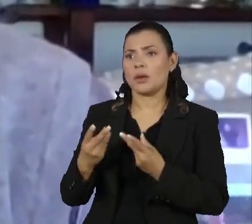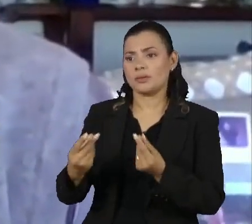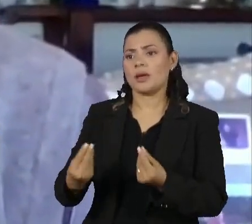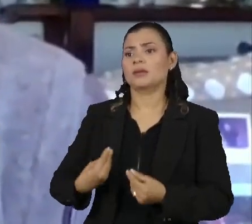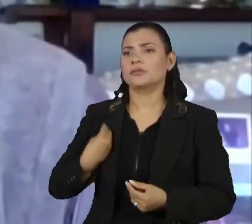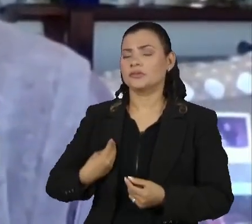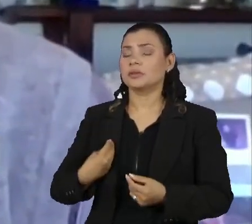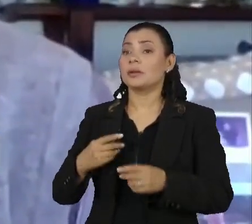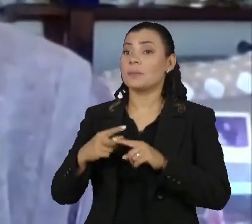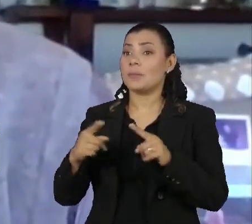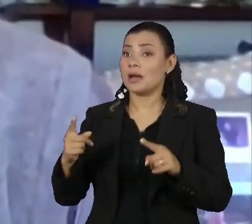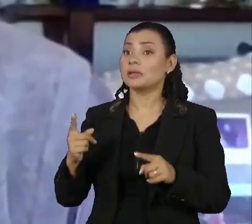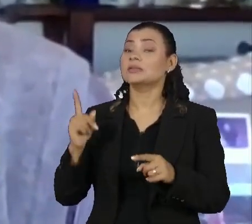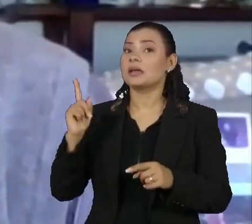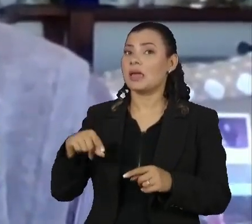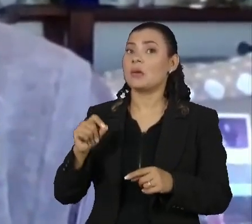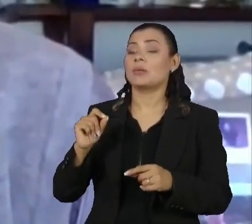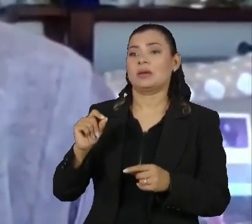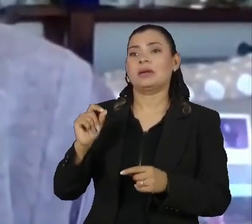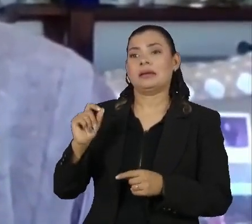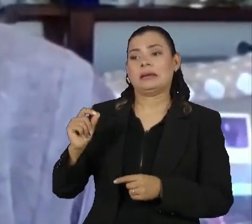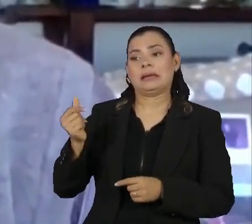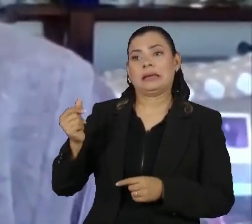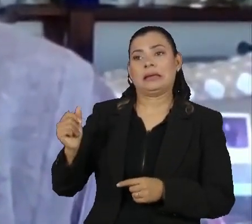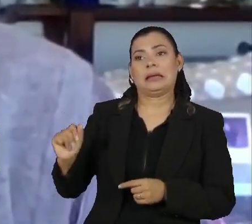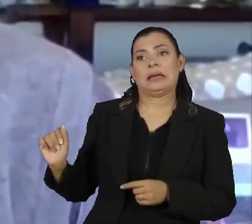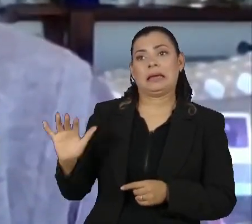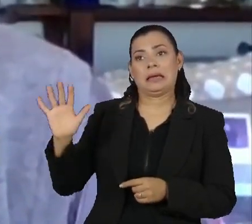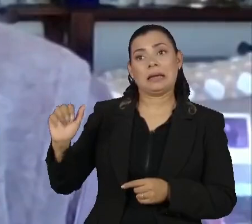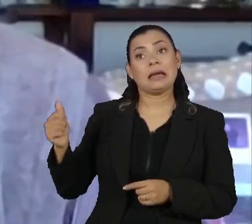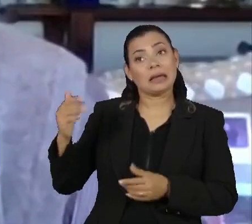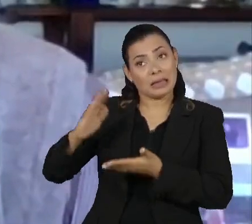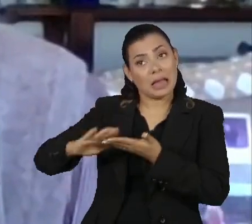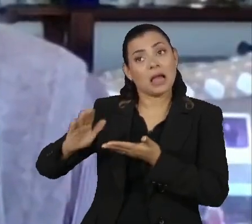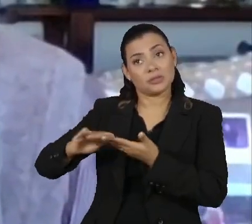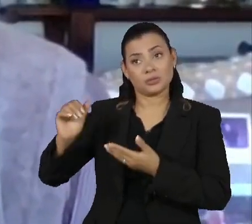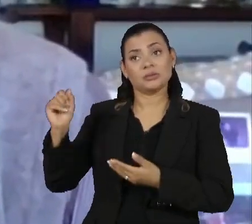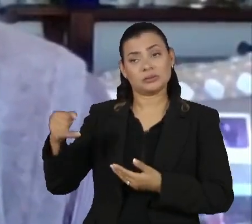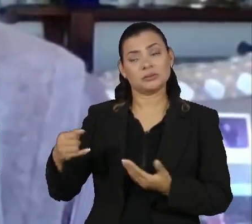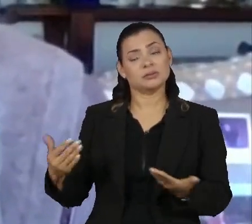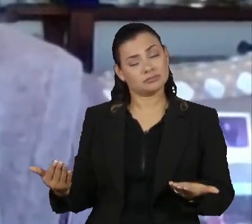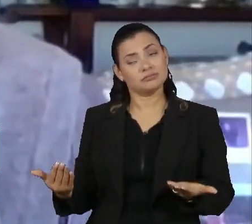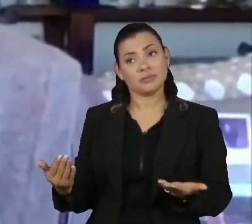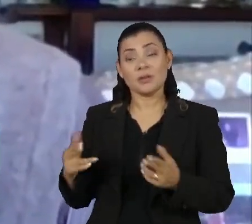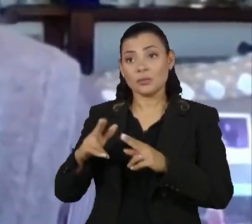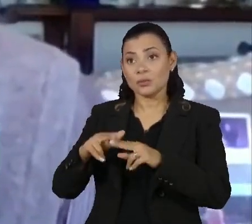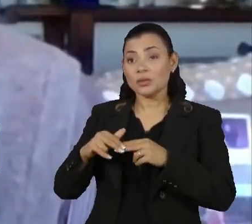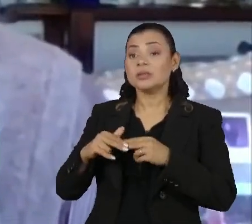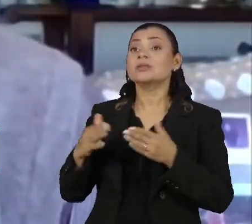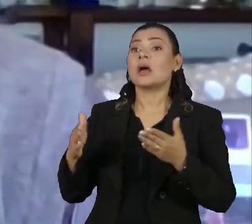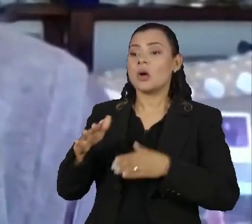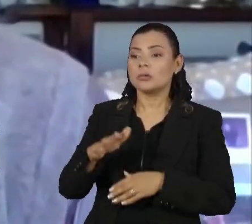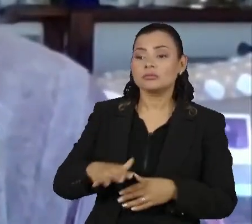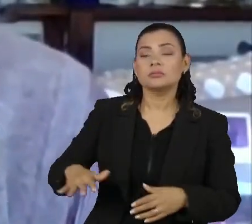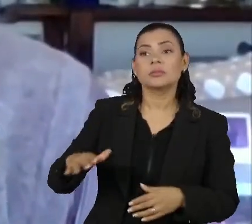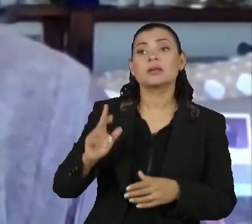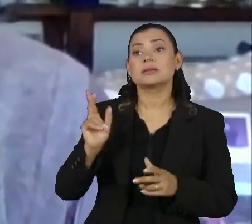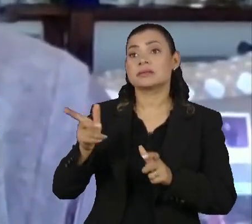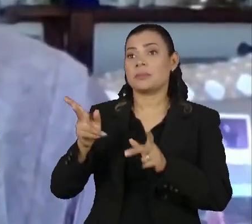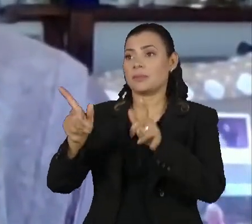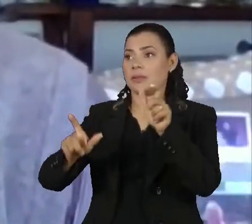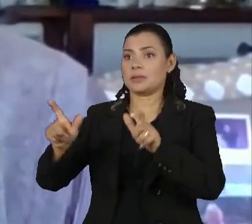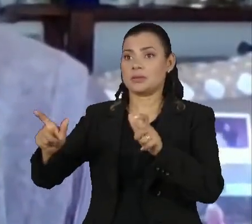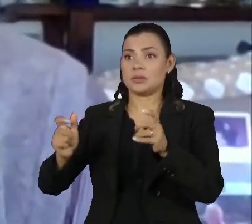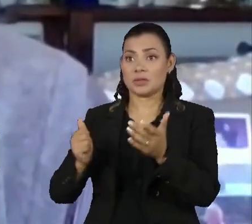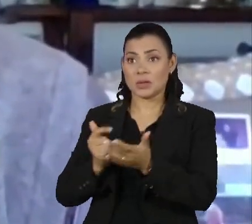despesas do lar, aumenta as despesas desse domicílio. E mais, do ponto de vista geral do consumidor,